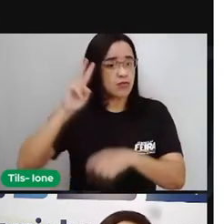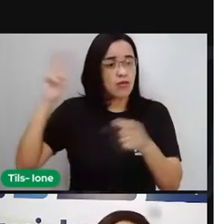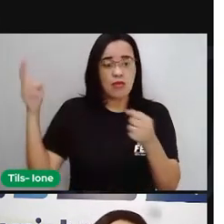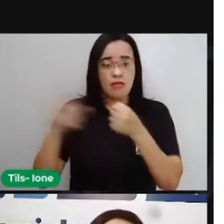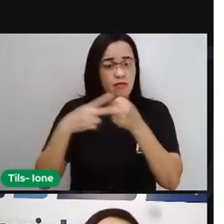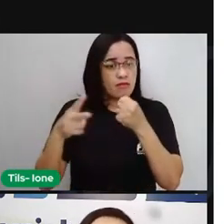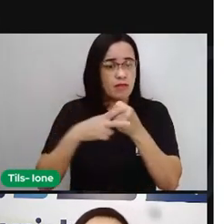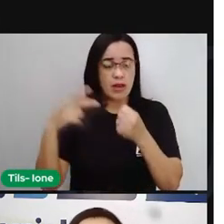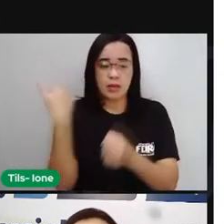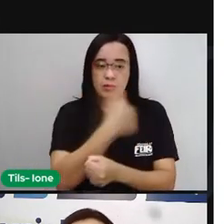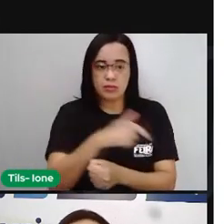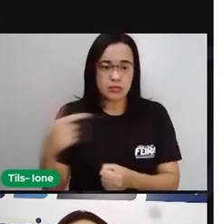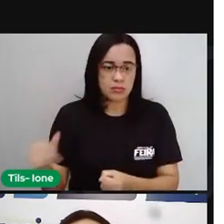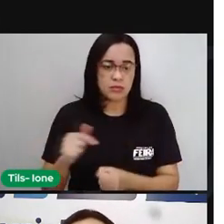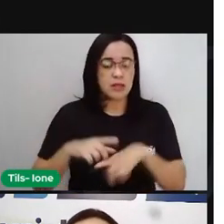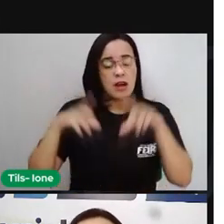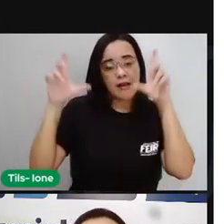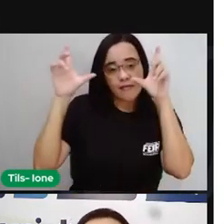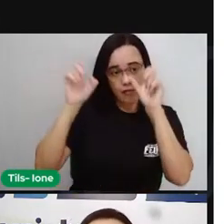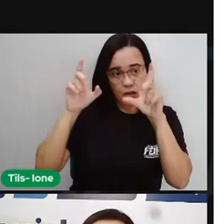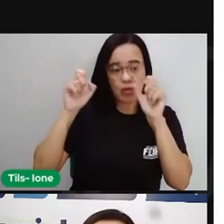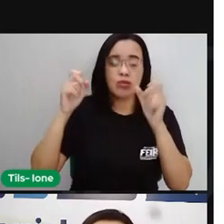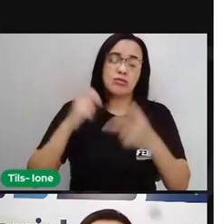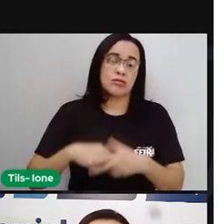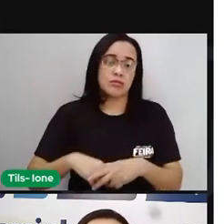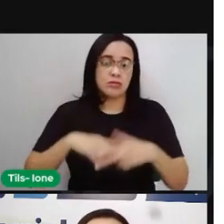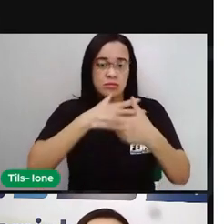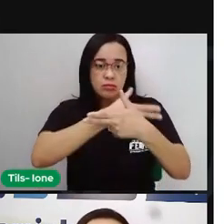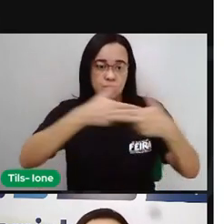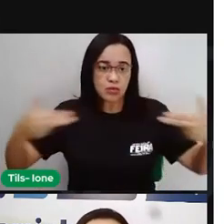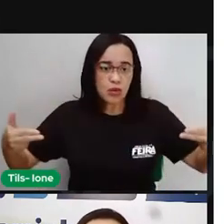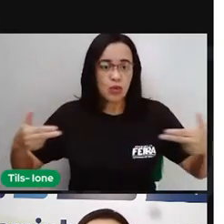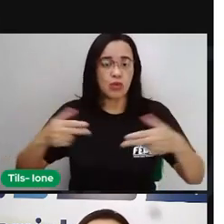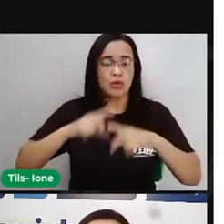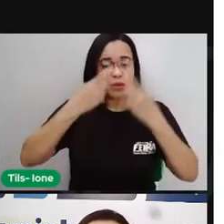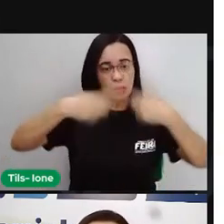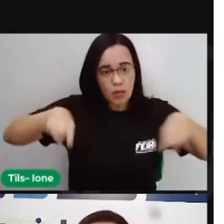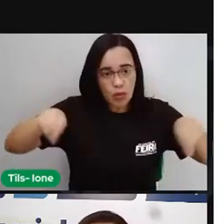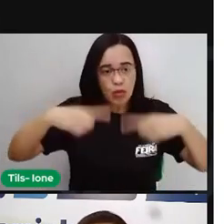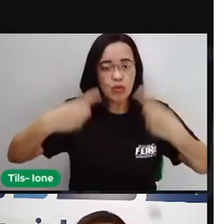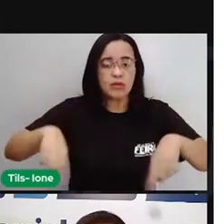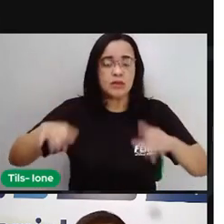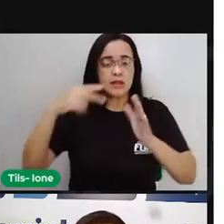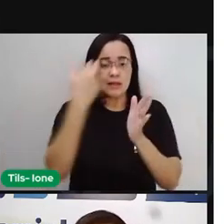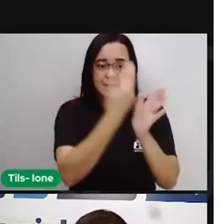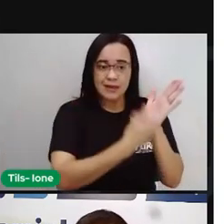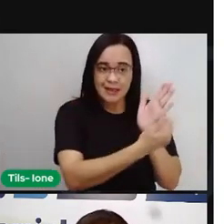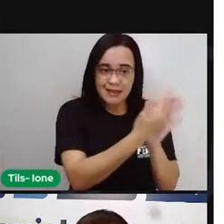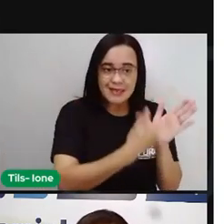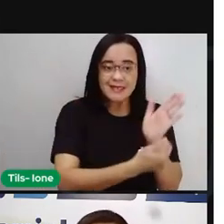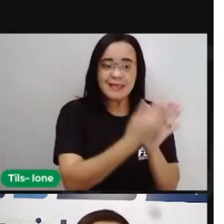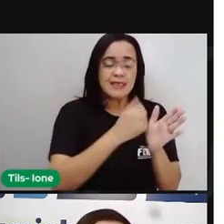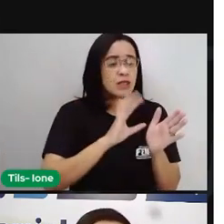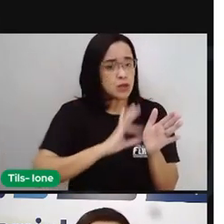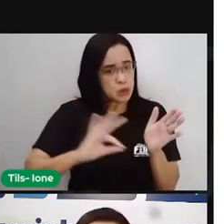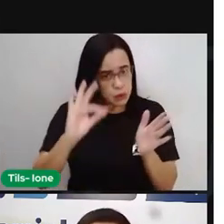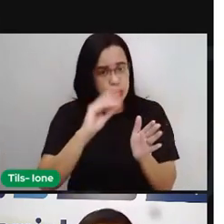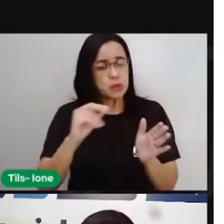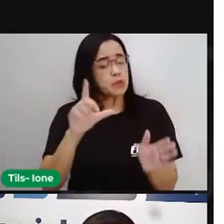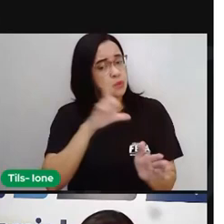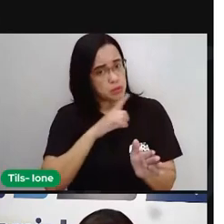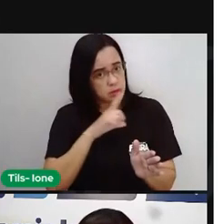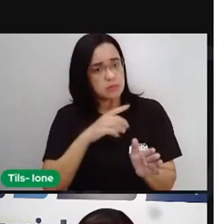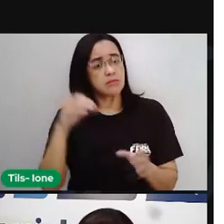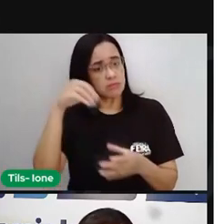fotografia, num desenho, numa música. Os textos que pertencem aí, né? A poesia são